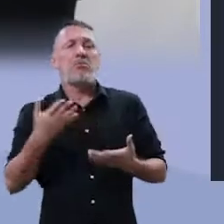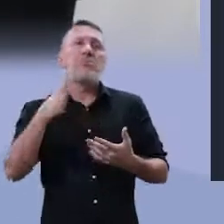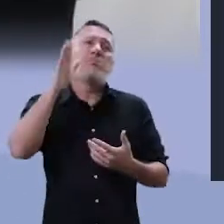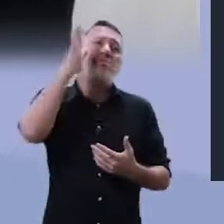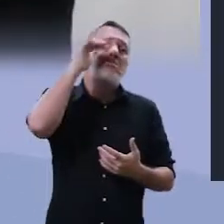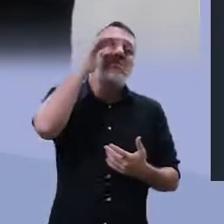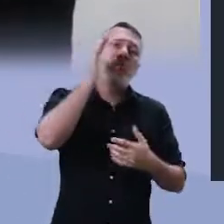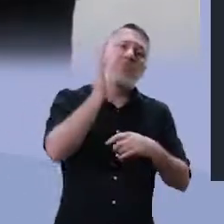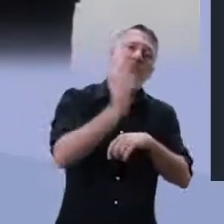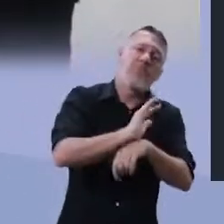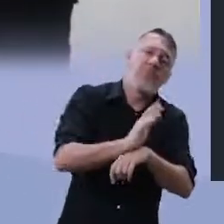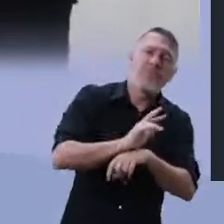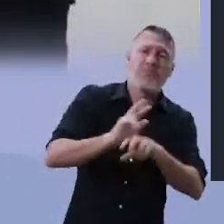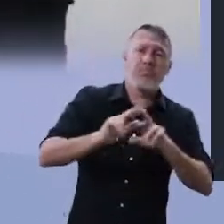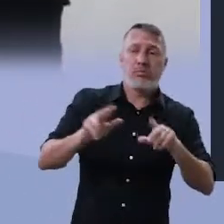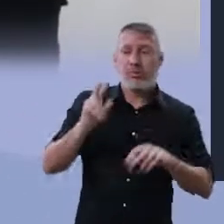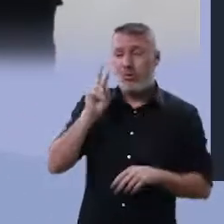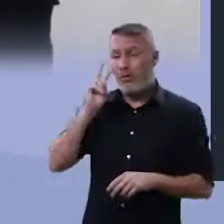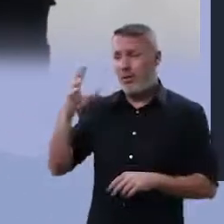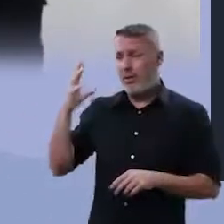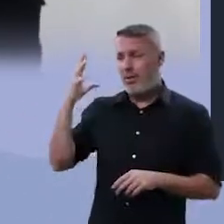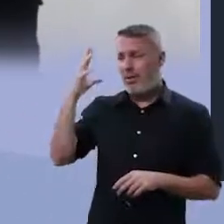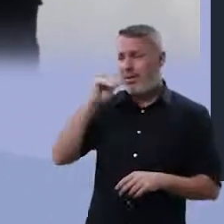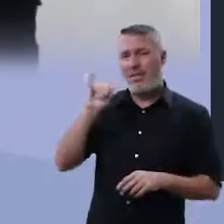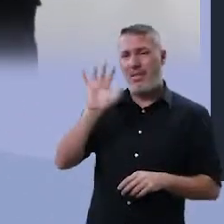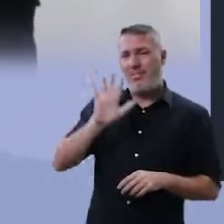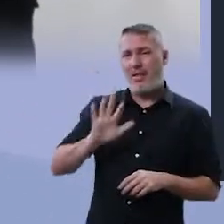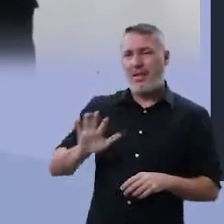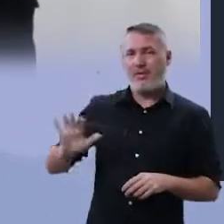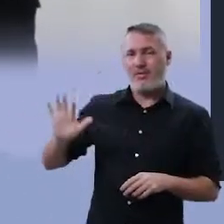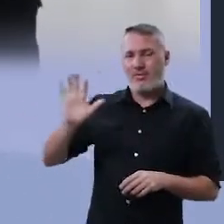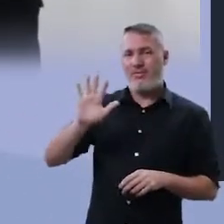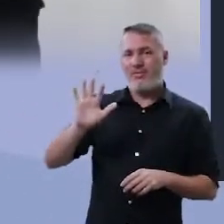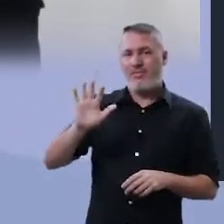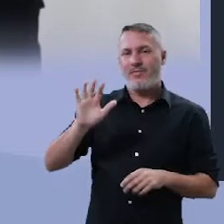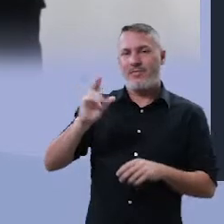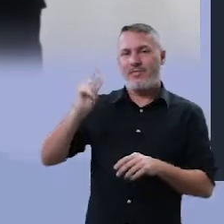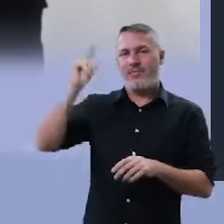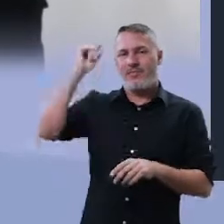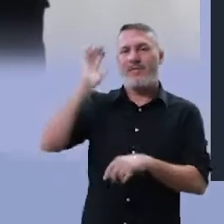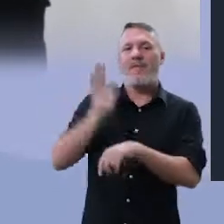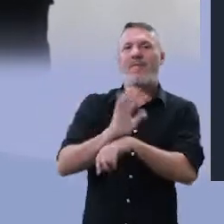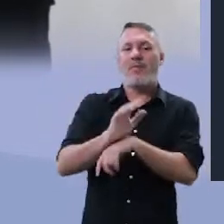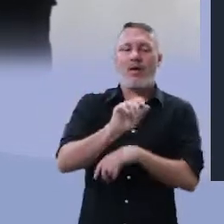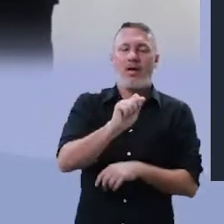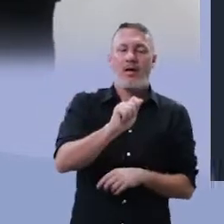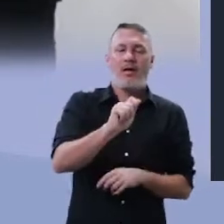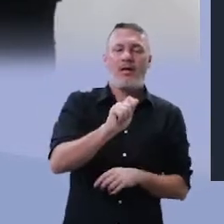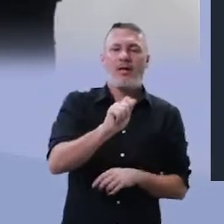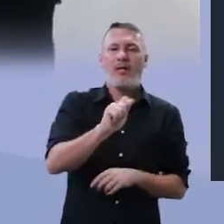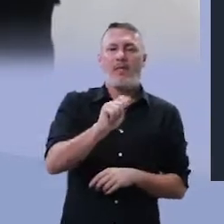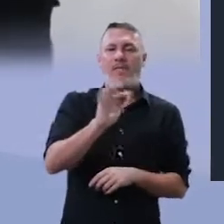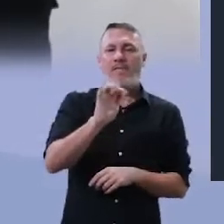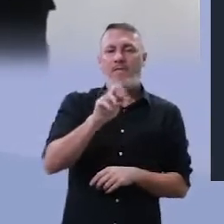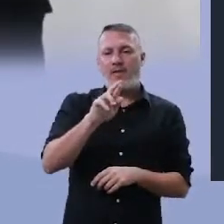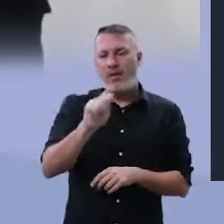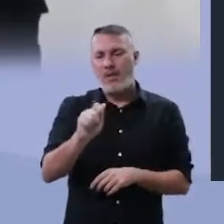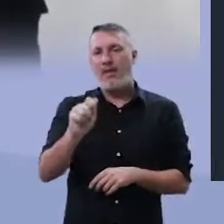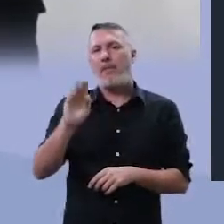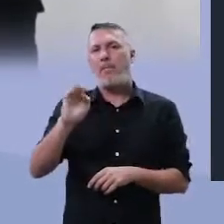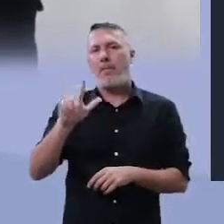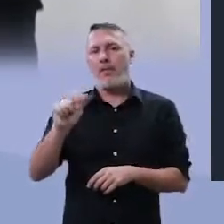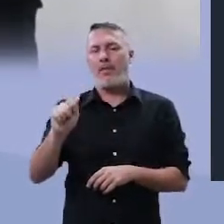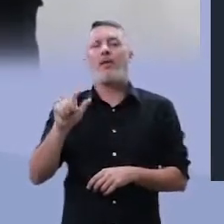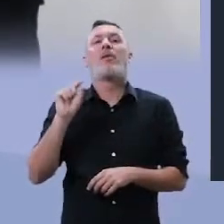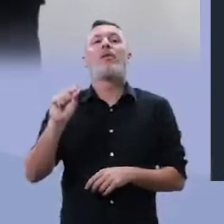assistir ao filme. Olha que linda imagem de A Bela e a Fera, da Disney. Ela, a Bela, apaixona